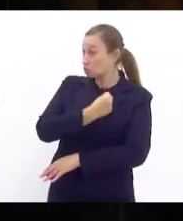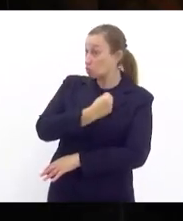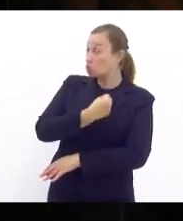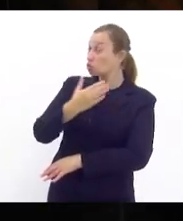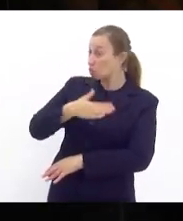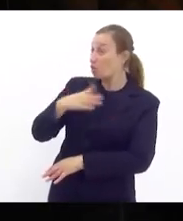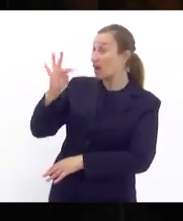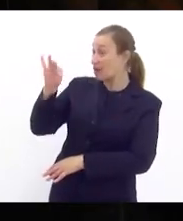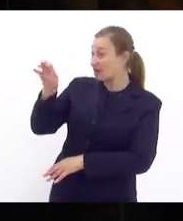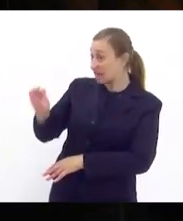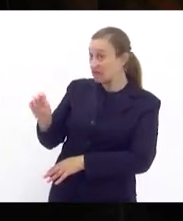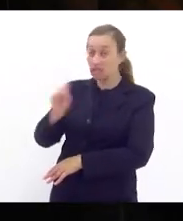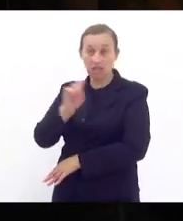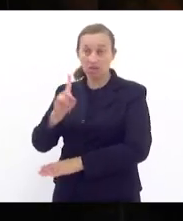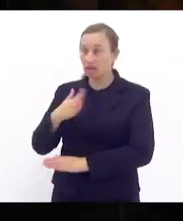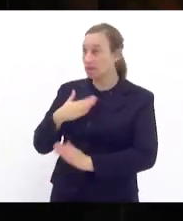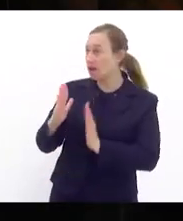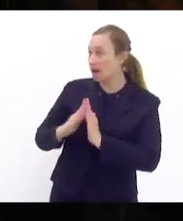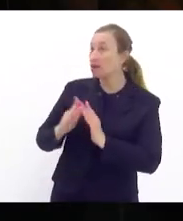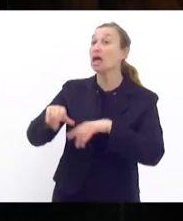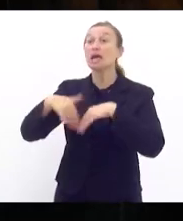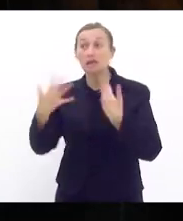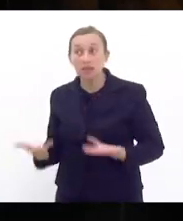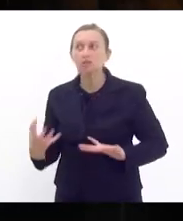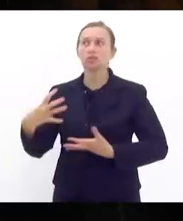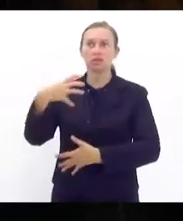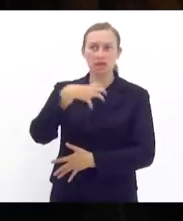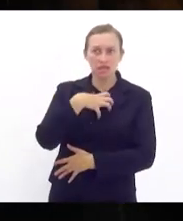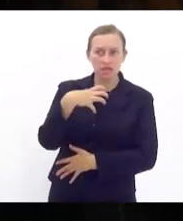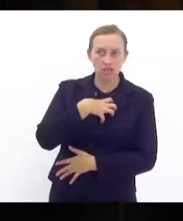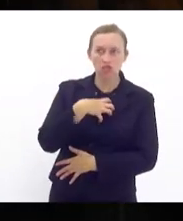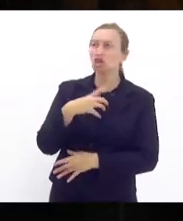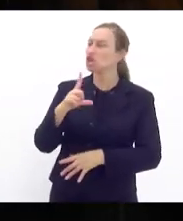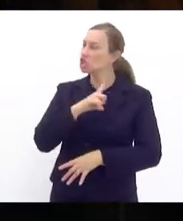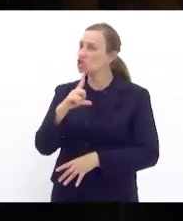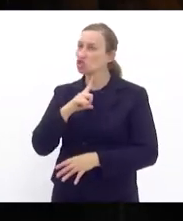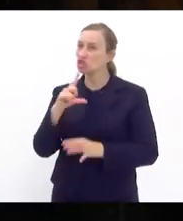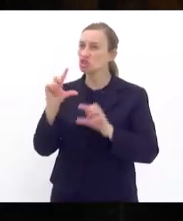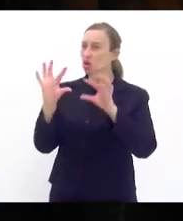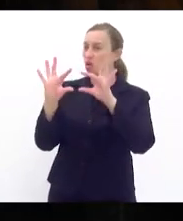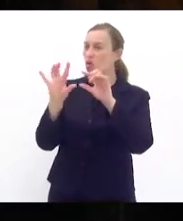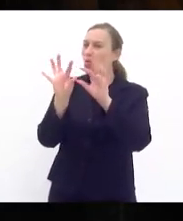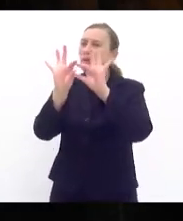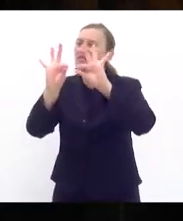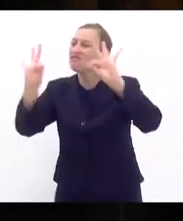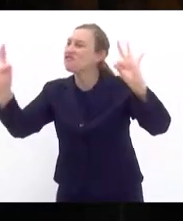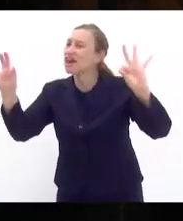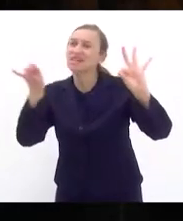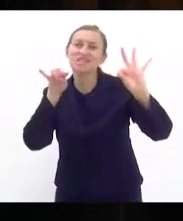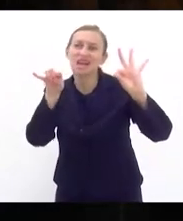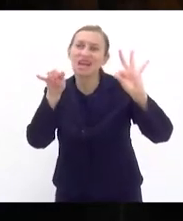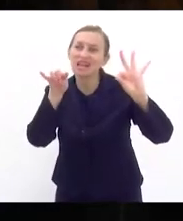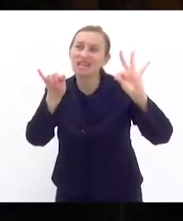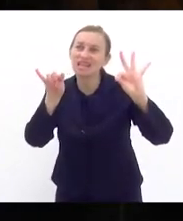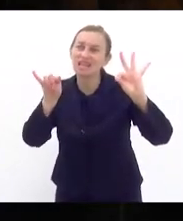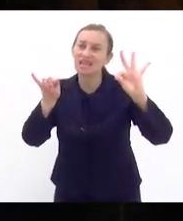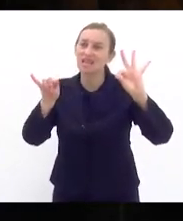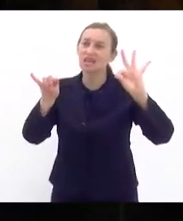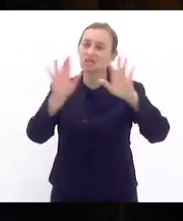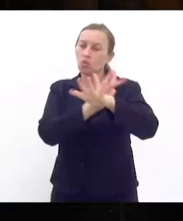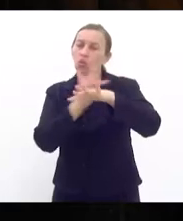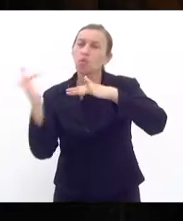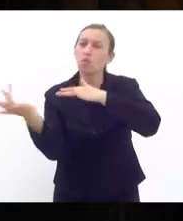gabinete não é o endereço da minha casa então nesse sentido e tinha ali um recado bem evidente que colocaram nas redes